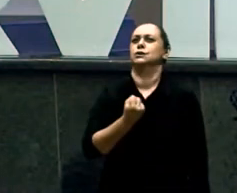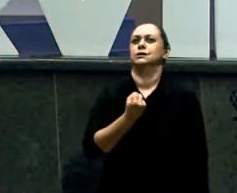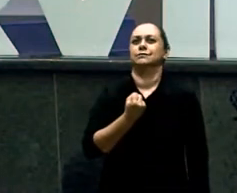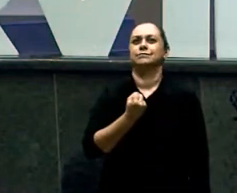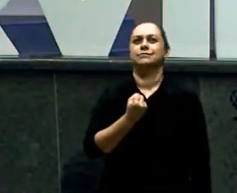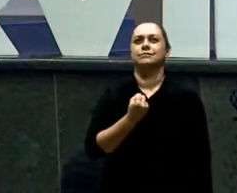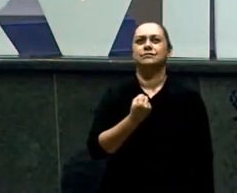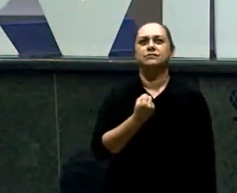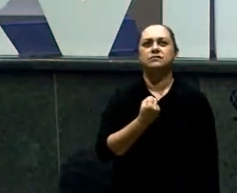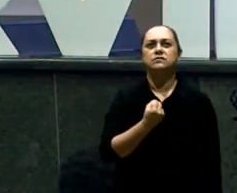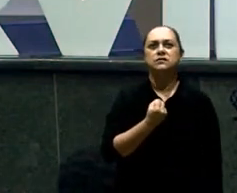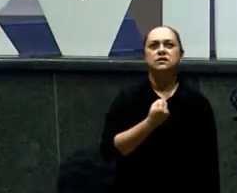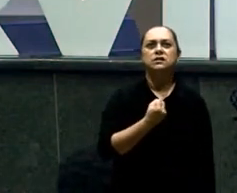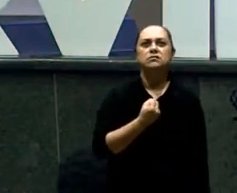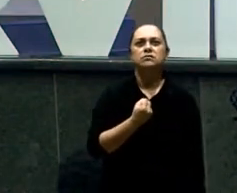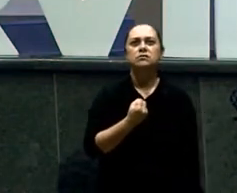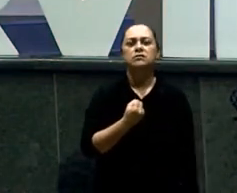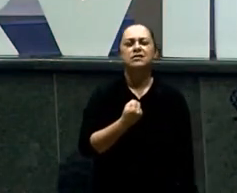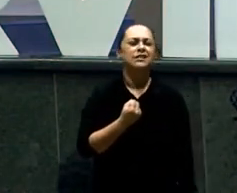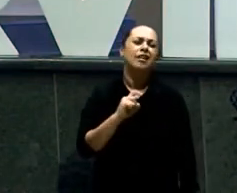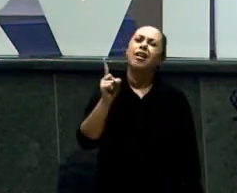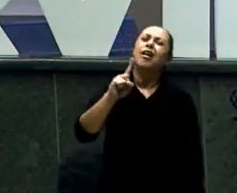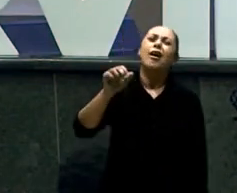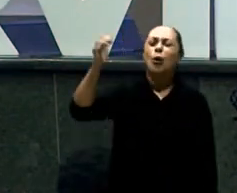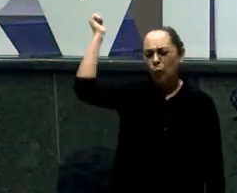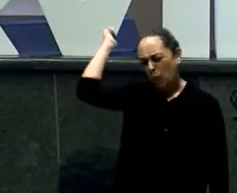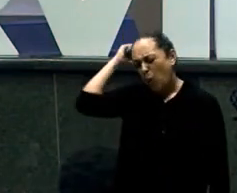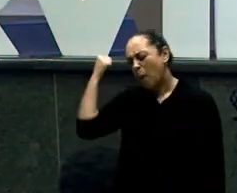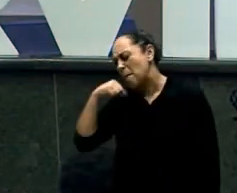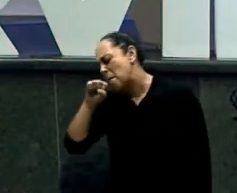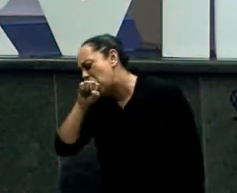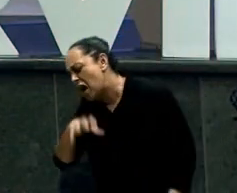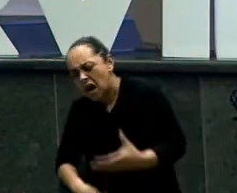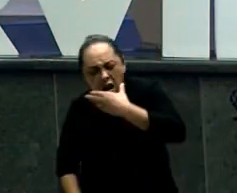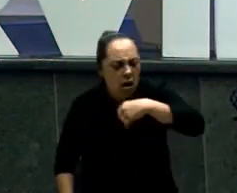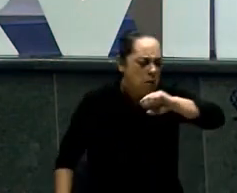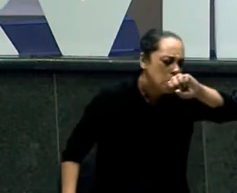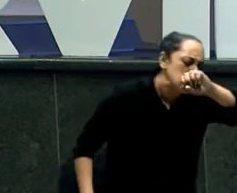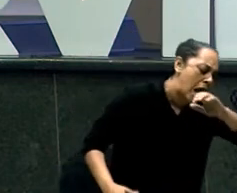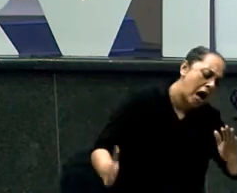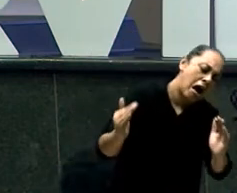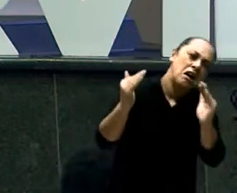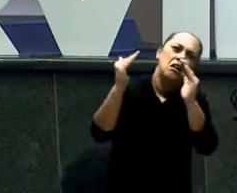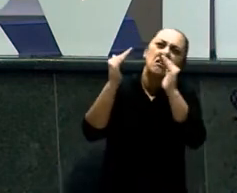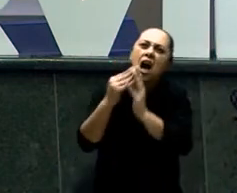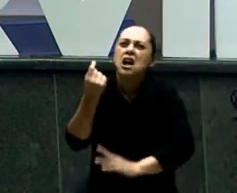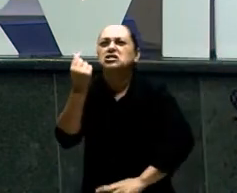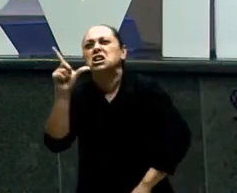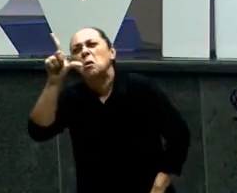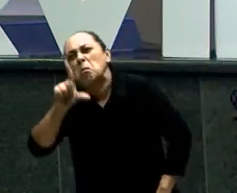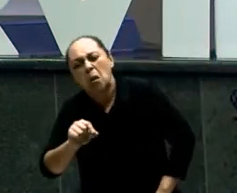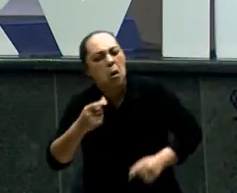Não culpe A estrutura Do lar Não culpe O ambiente Em que vocês Moram Alguns podem